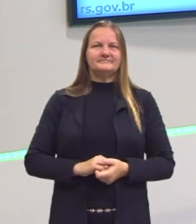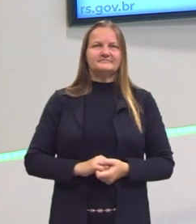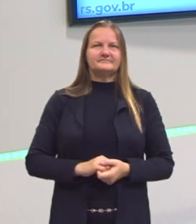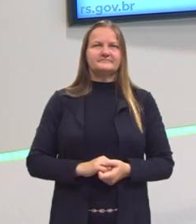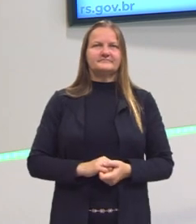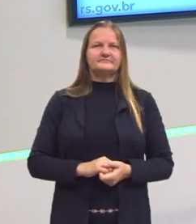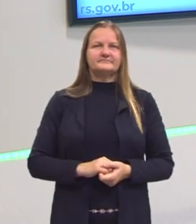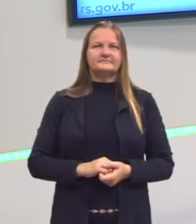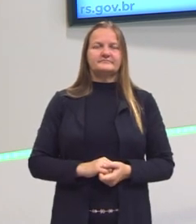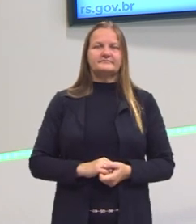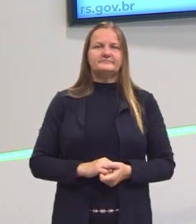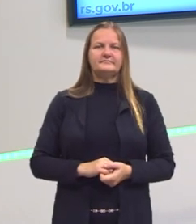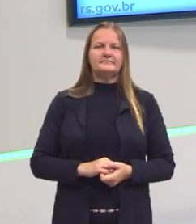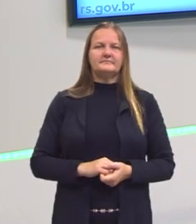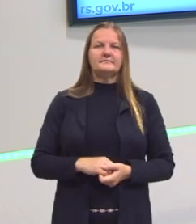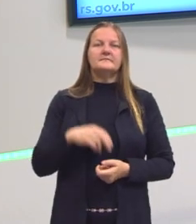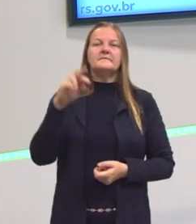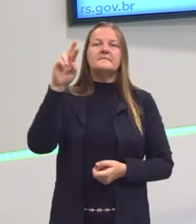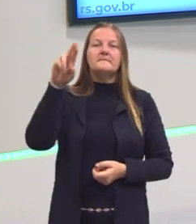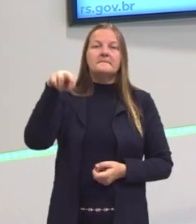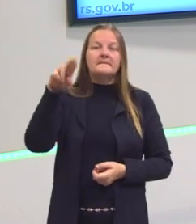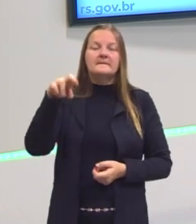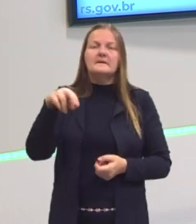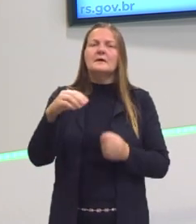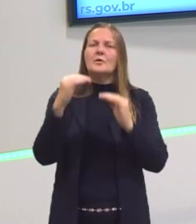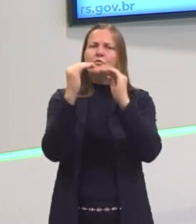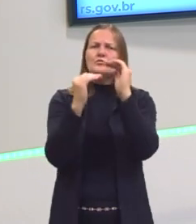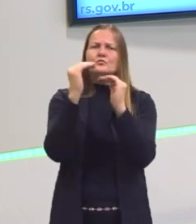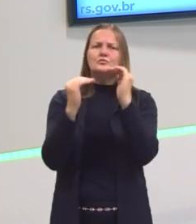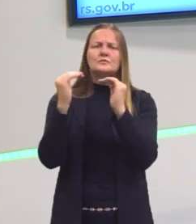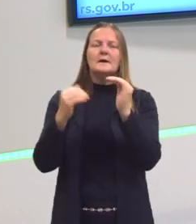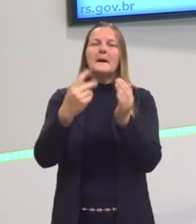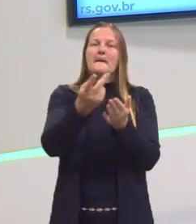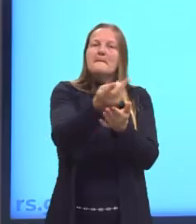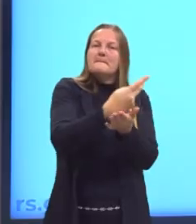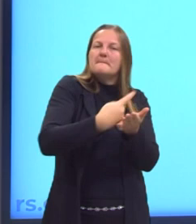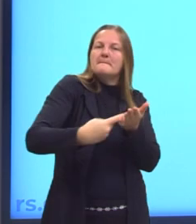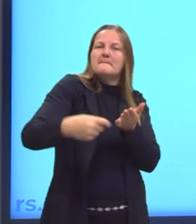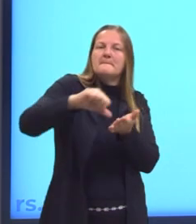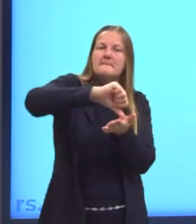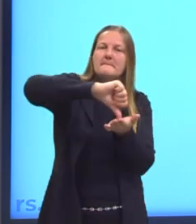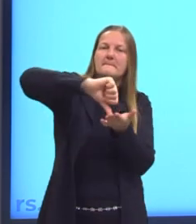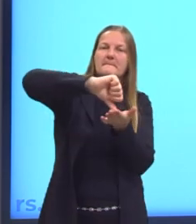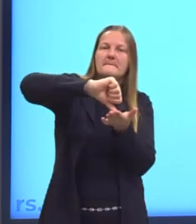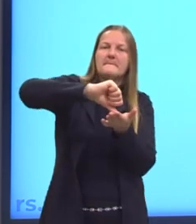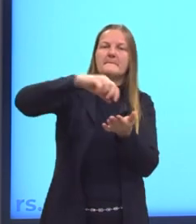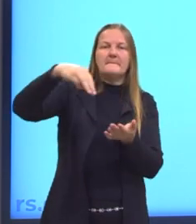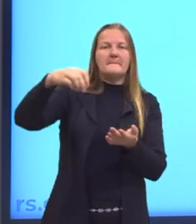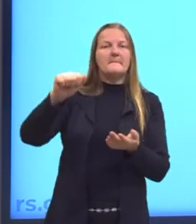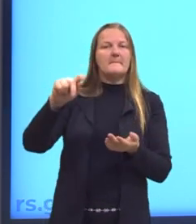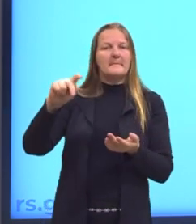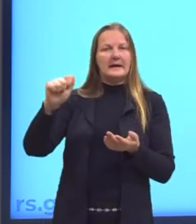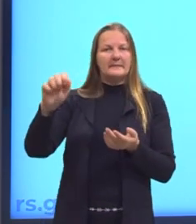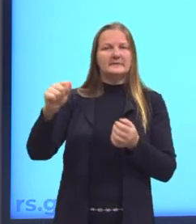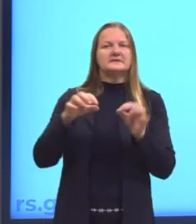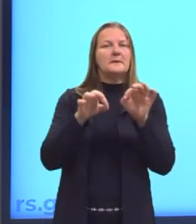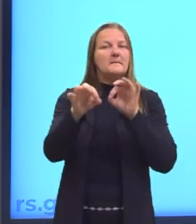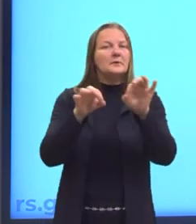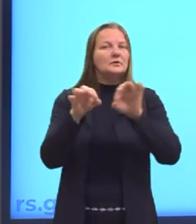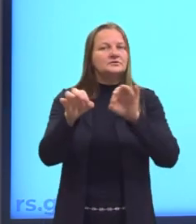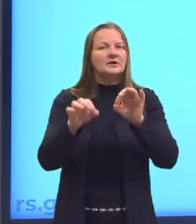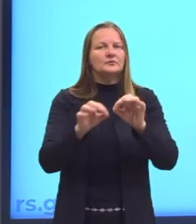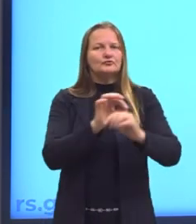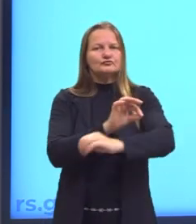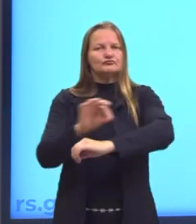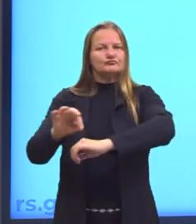A razão, gente, ela é muito utilizada em escalas, em mapas, em desenhos, né? Em projetos, ali onde nós temos as plantas,